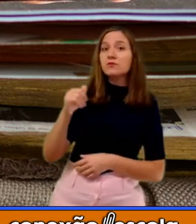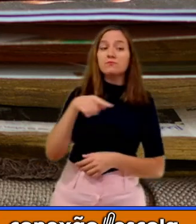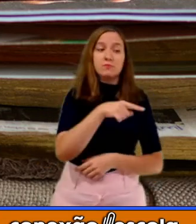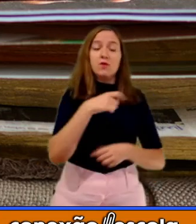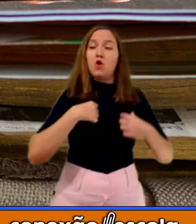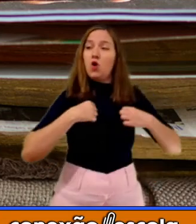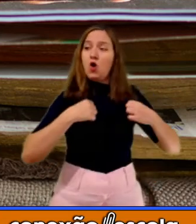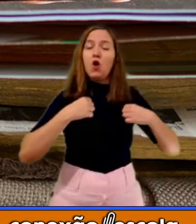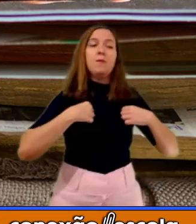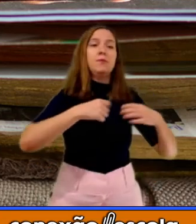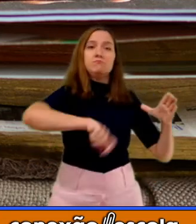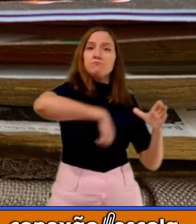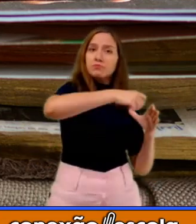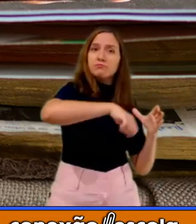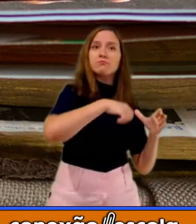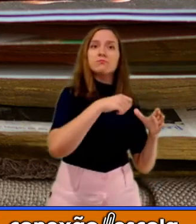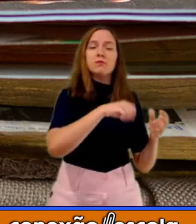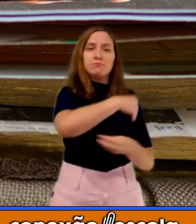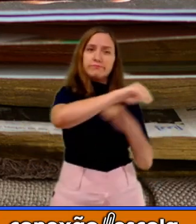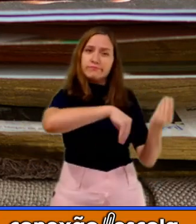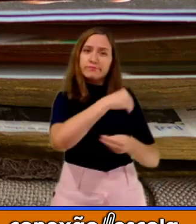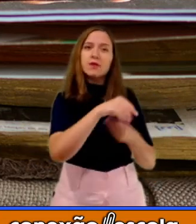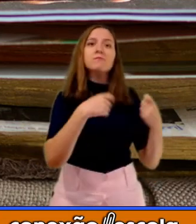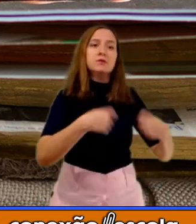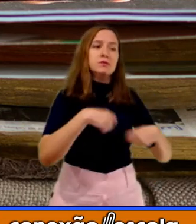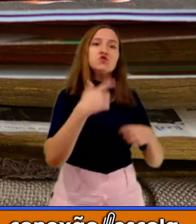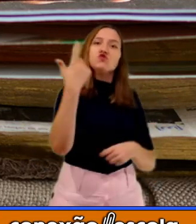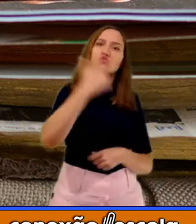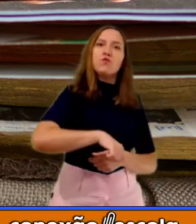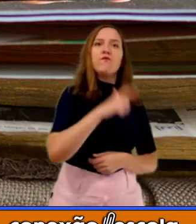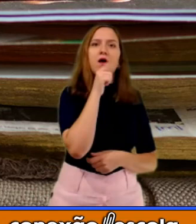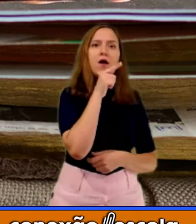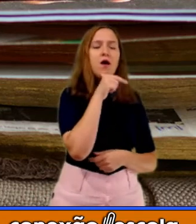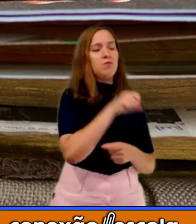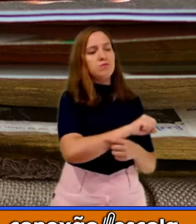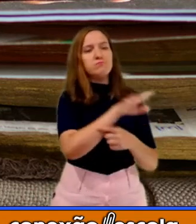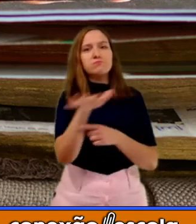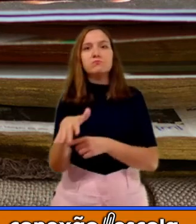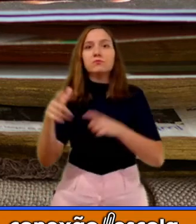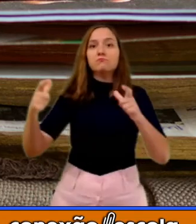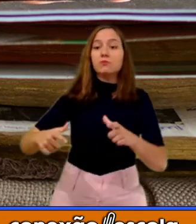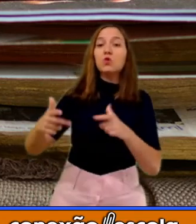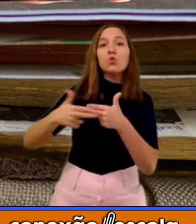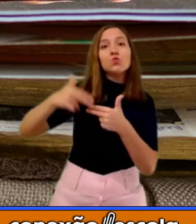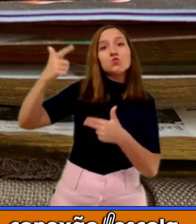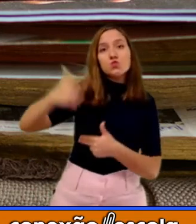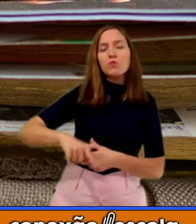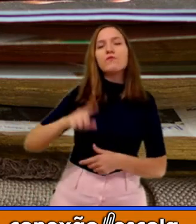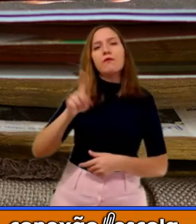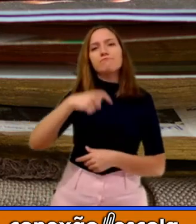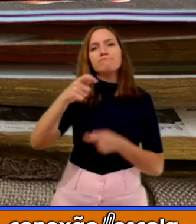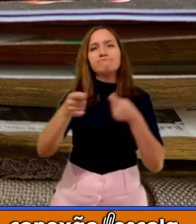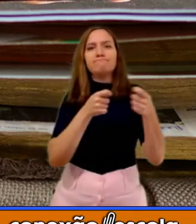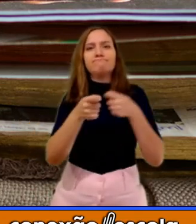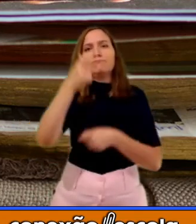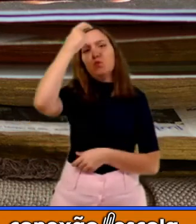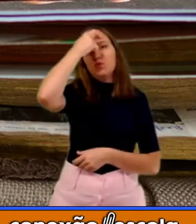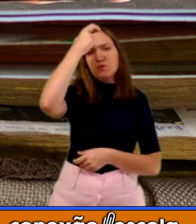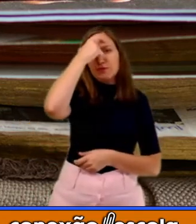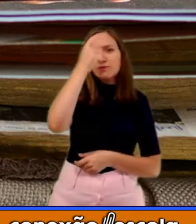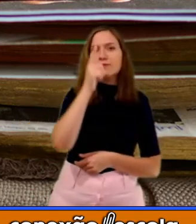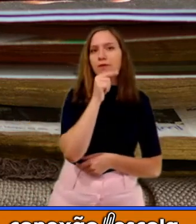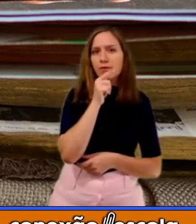e reutilizá-la. Então, nós falamos do consumo, desse consumo consciente. Nós falamos também